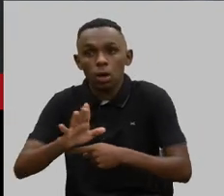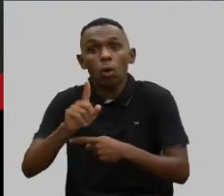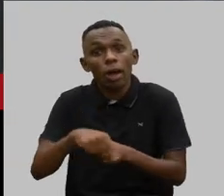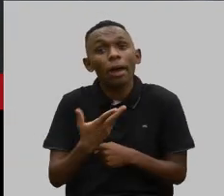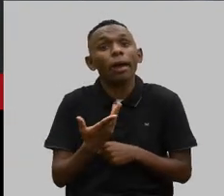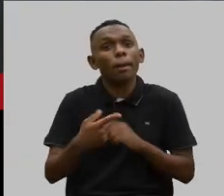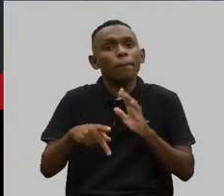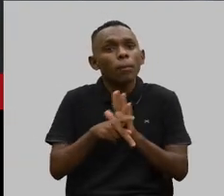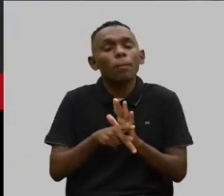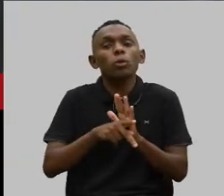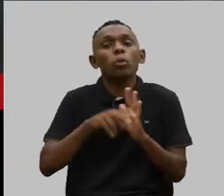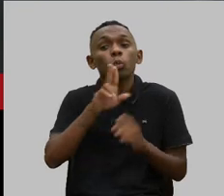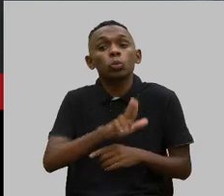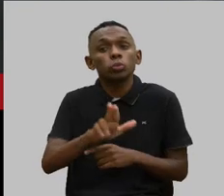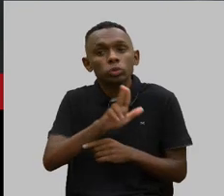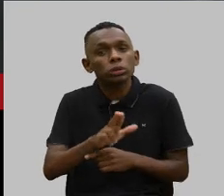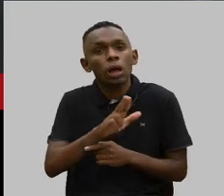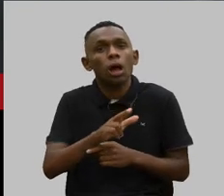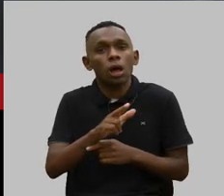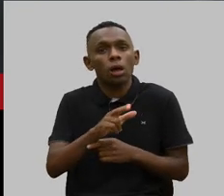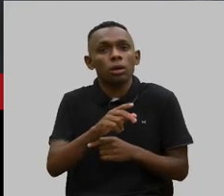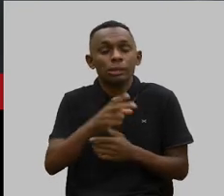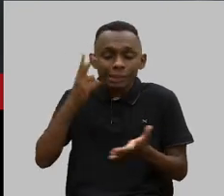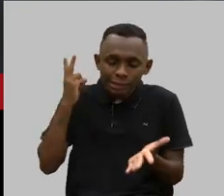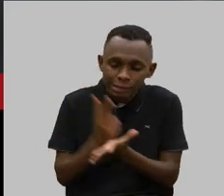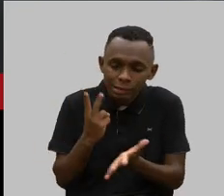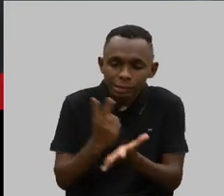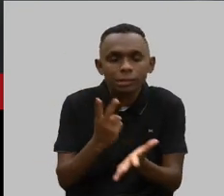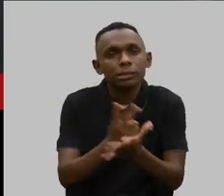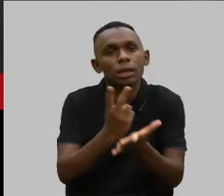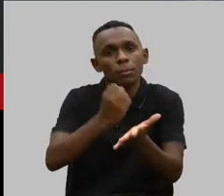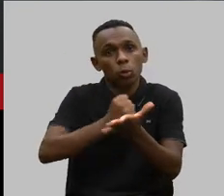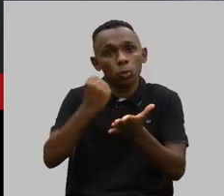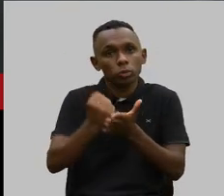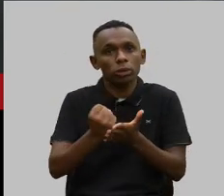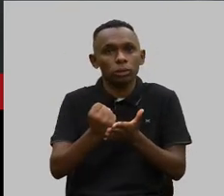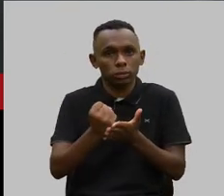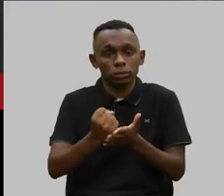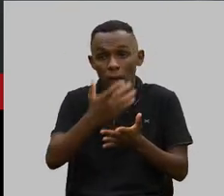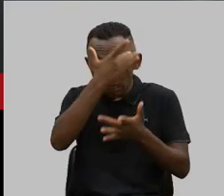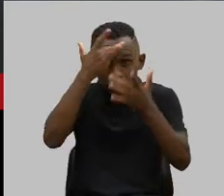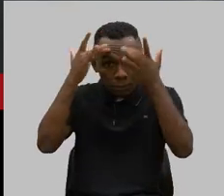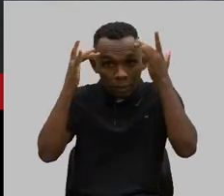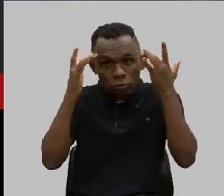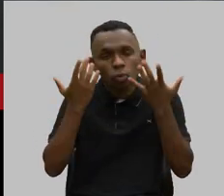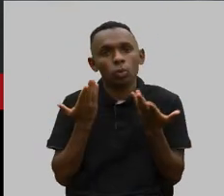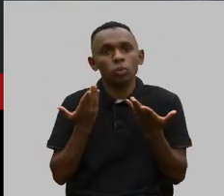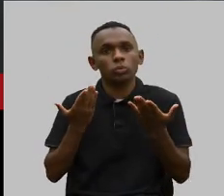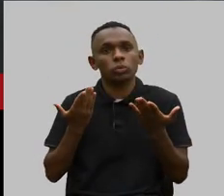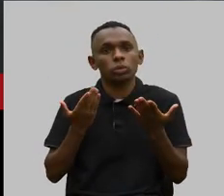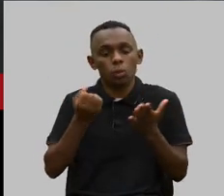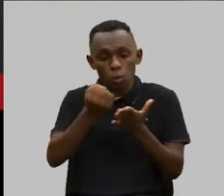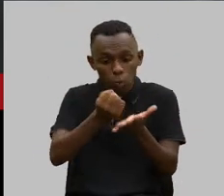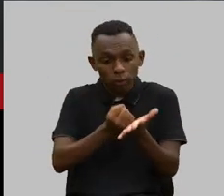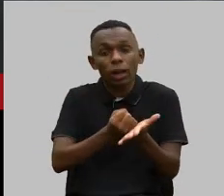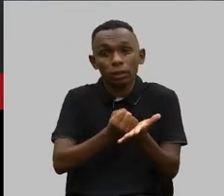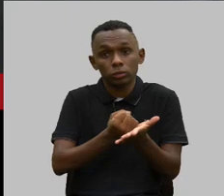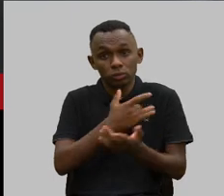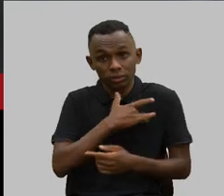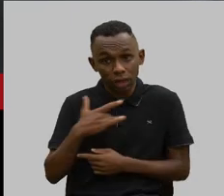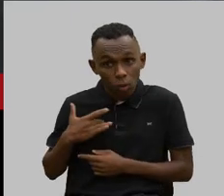do contrato para o sempre. A expectativa das pessoas que entram em um contrato de plano de saúde